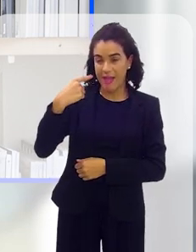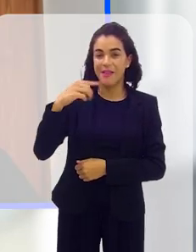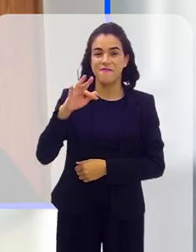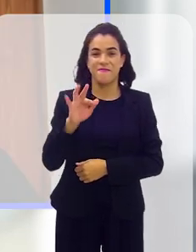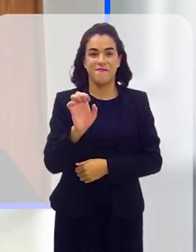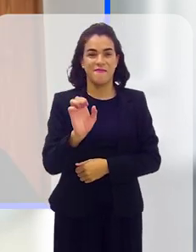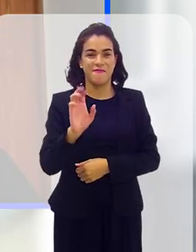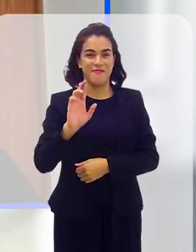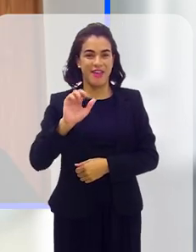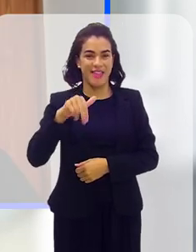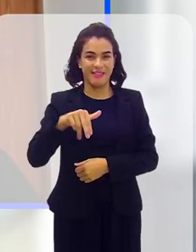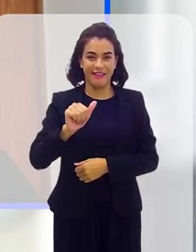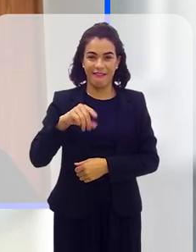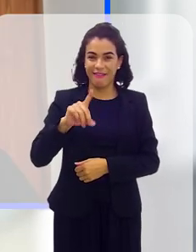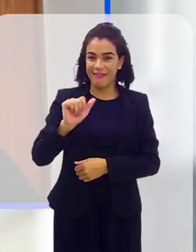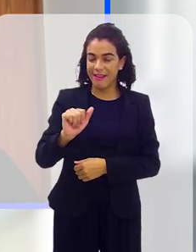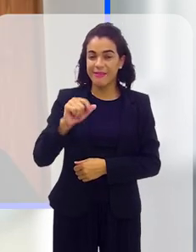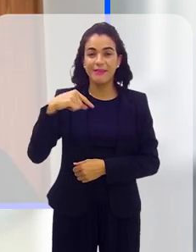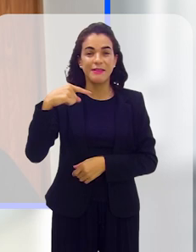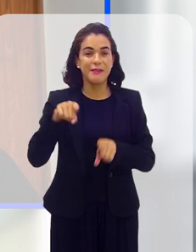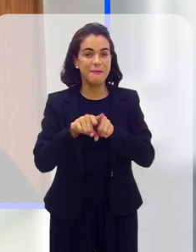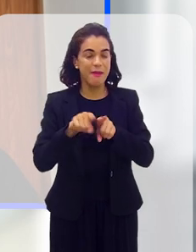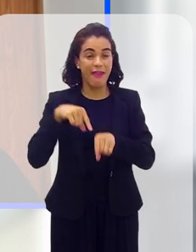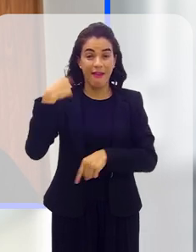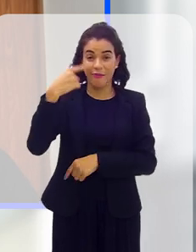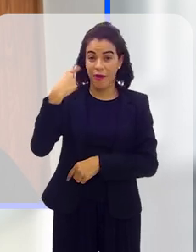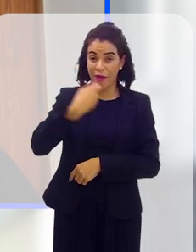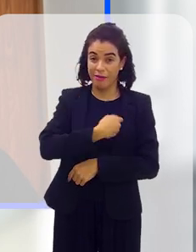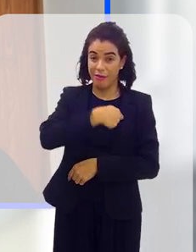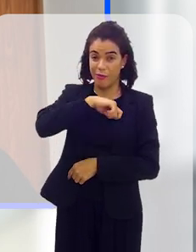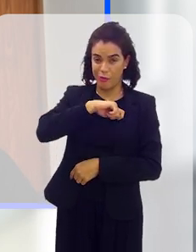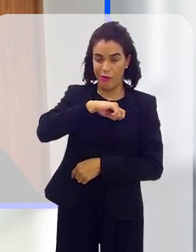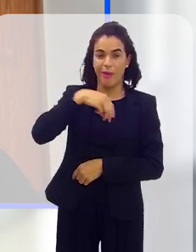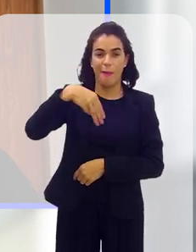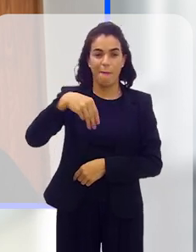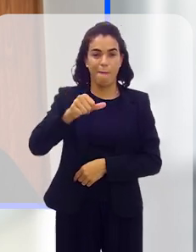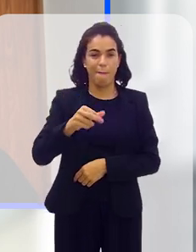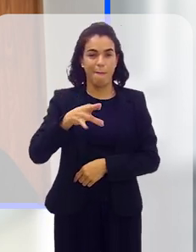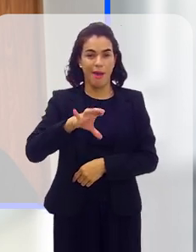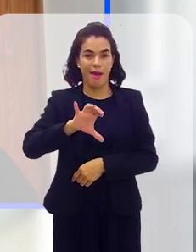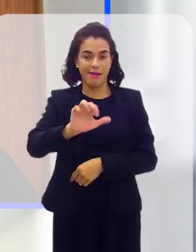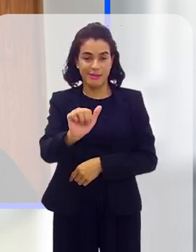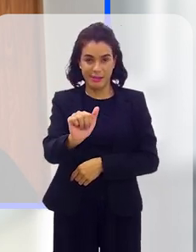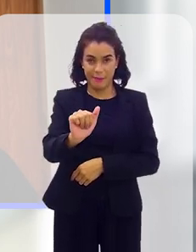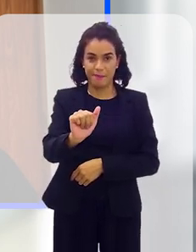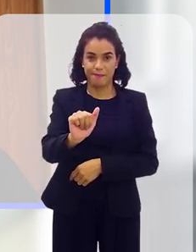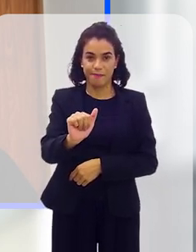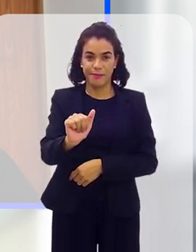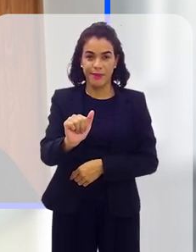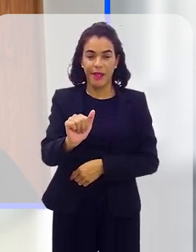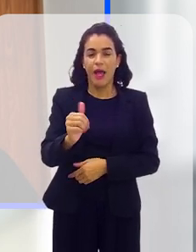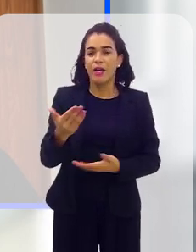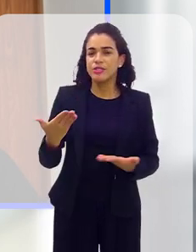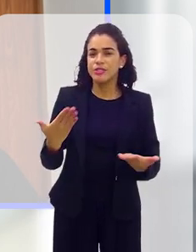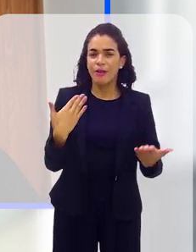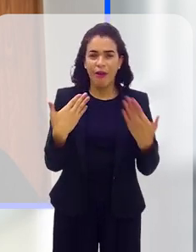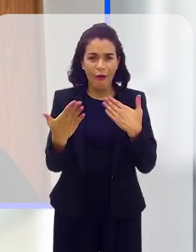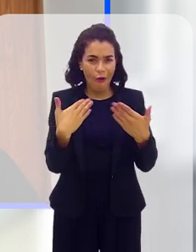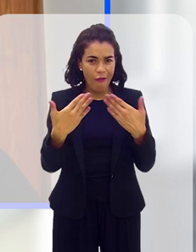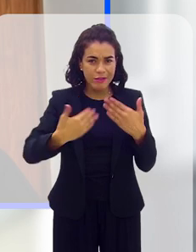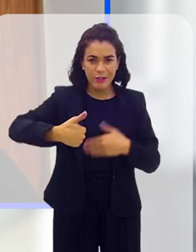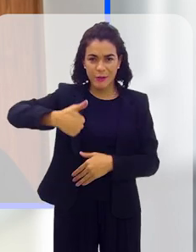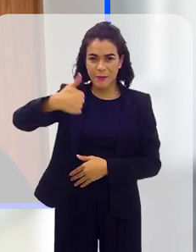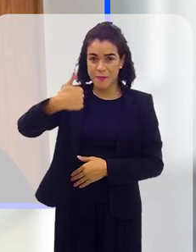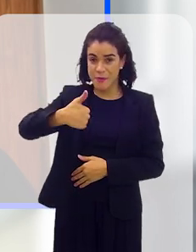trabalhista Fernanda Prado e a também advogada e ex-auditora fiscal Márcia Albernais. Meninas, a gente estava